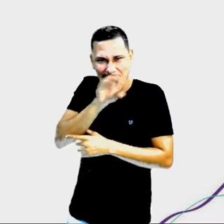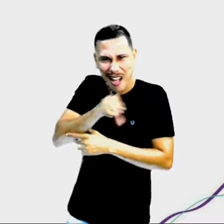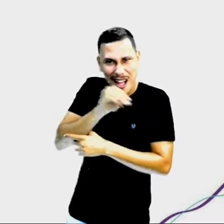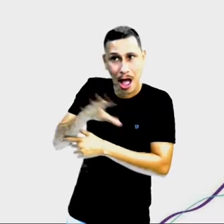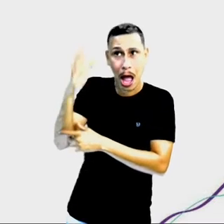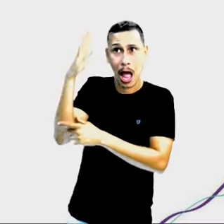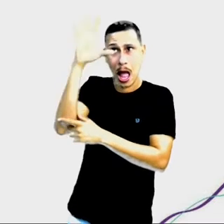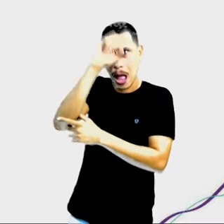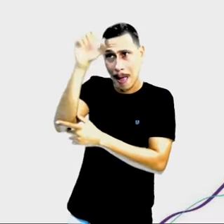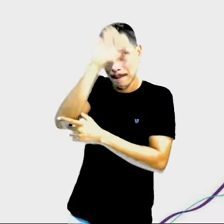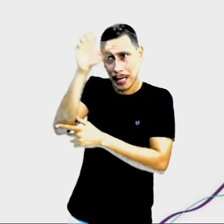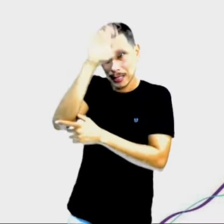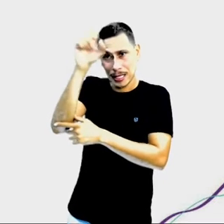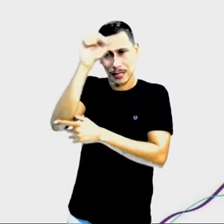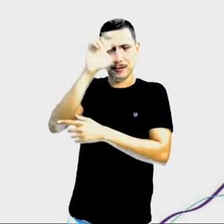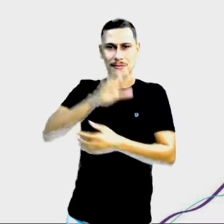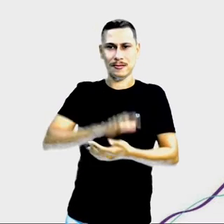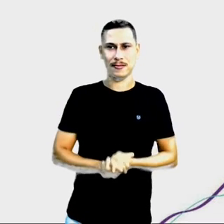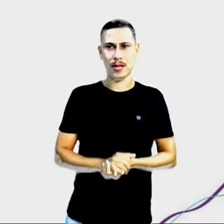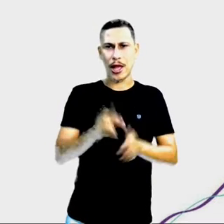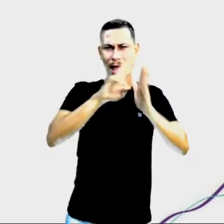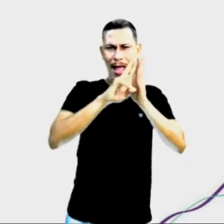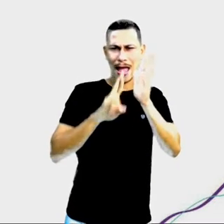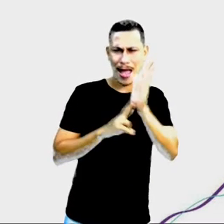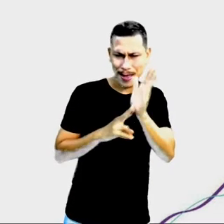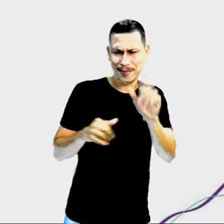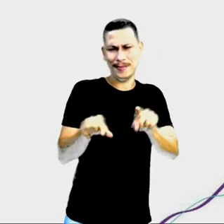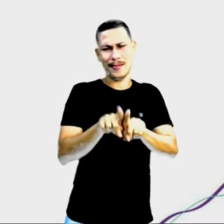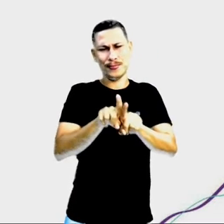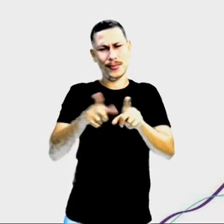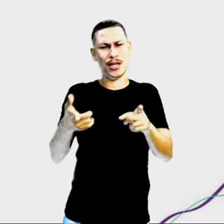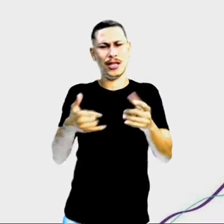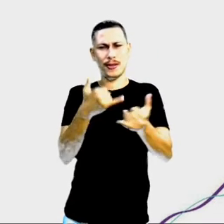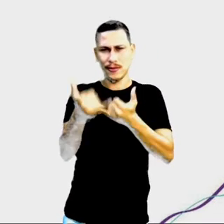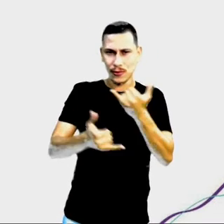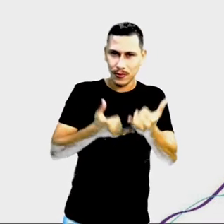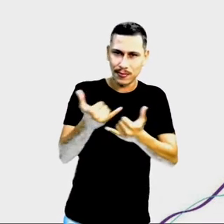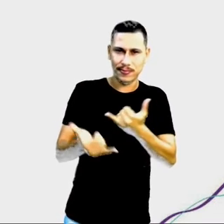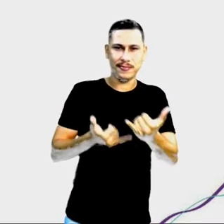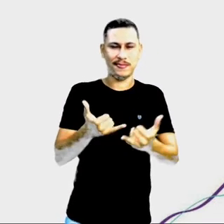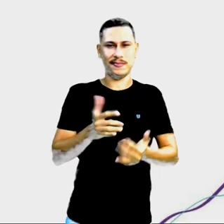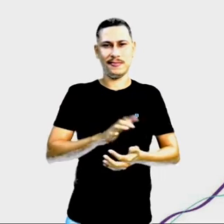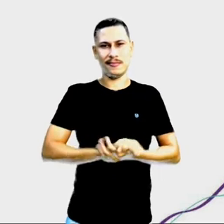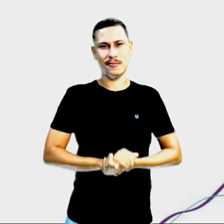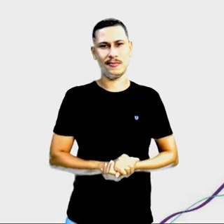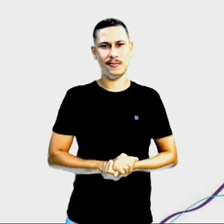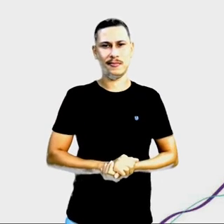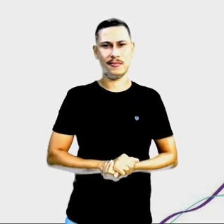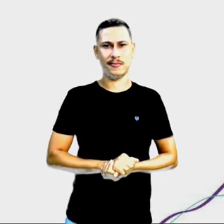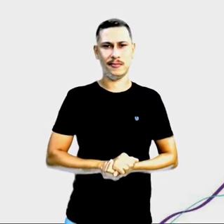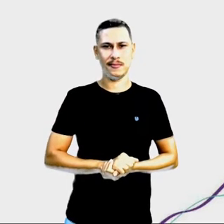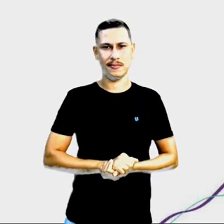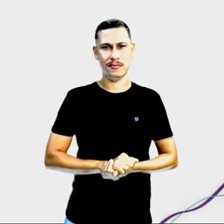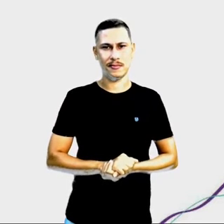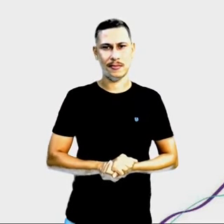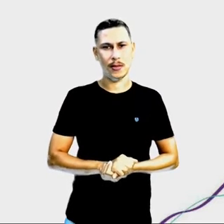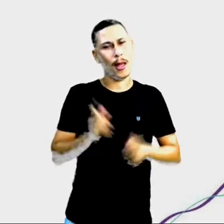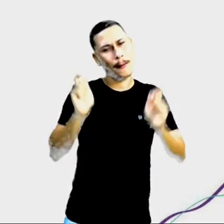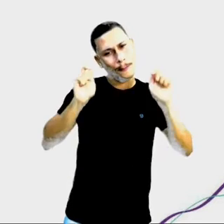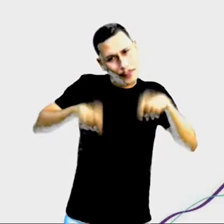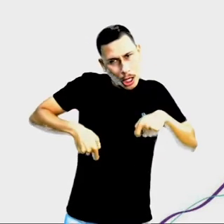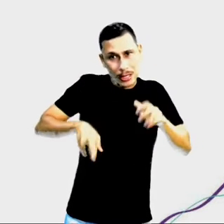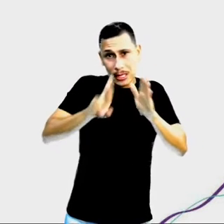colegas Está também dizendo as regras do jogo E também, ó Como eu já falei Que tem que seguir as